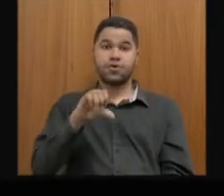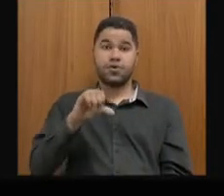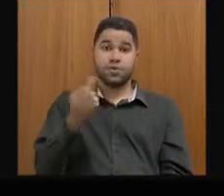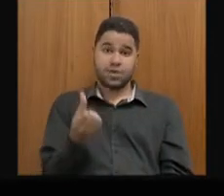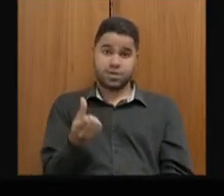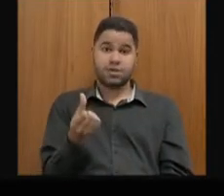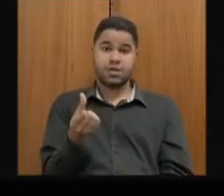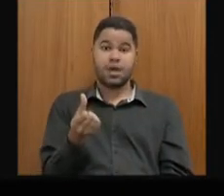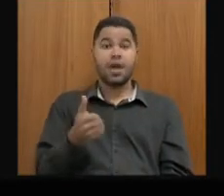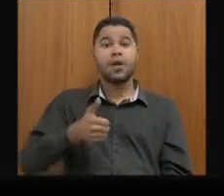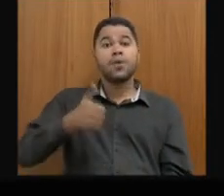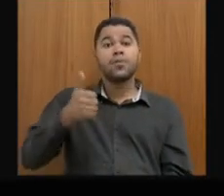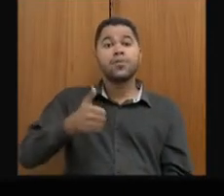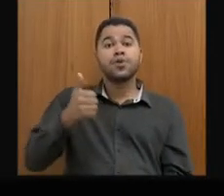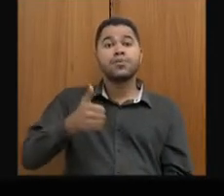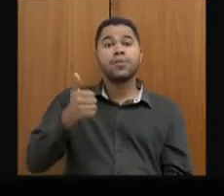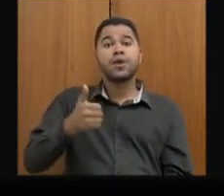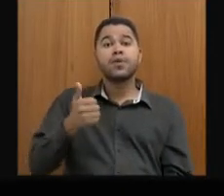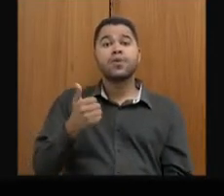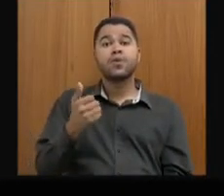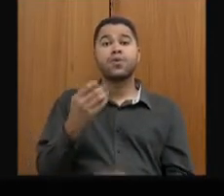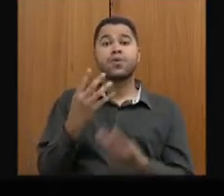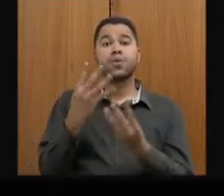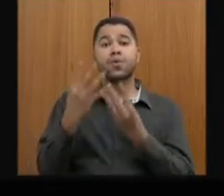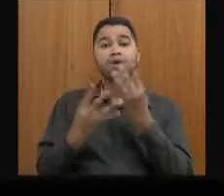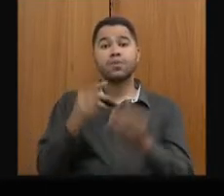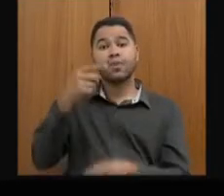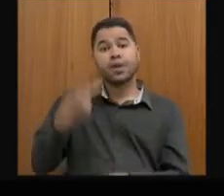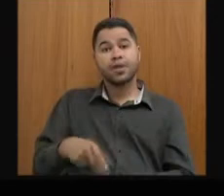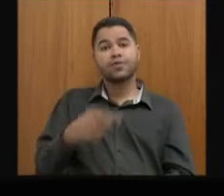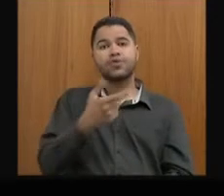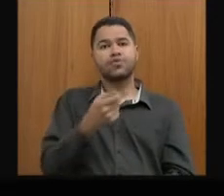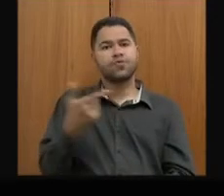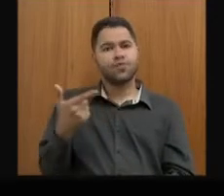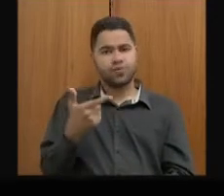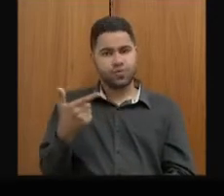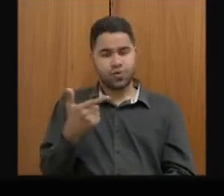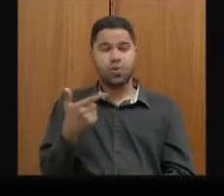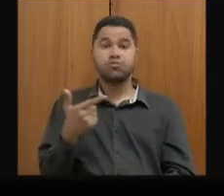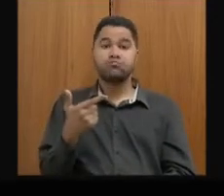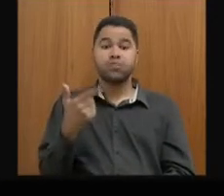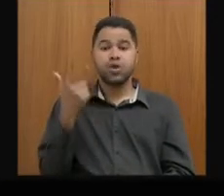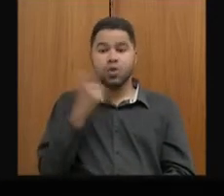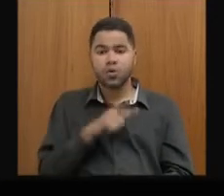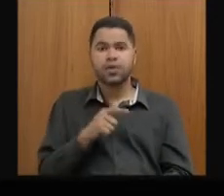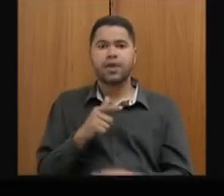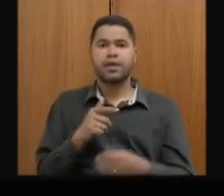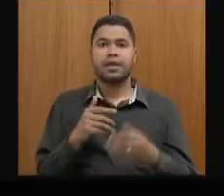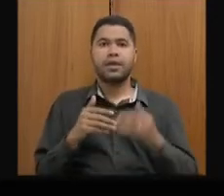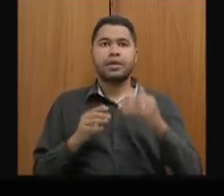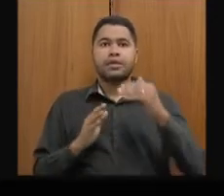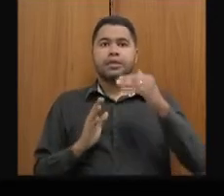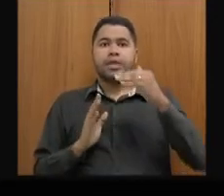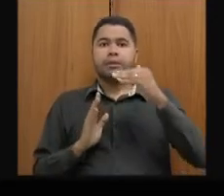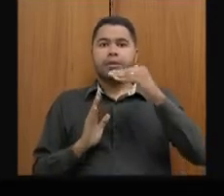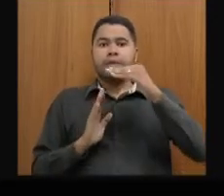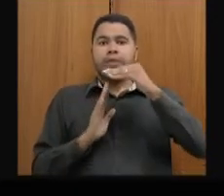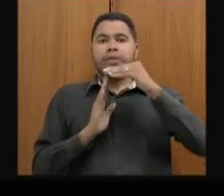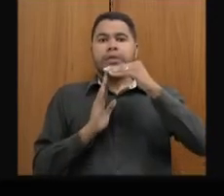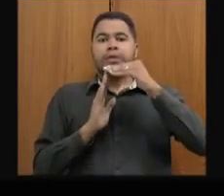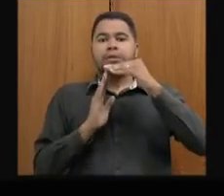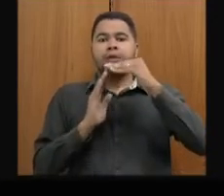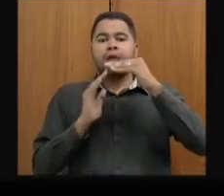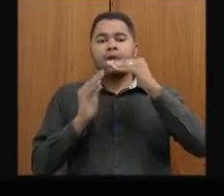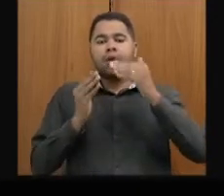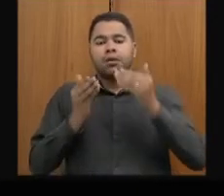no primeiro quadrimestre de 2022. Isso faz com que o Estado saia, ele estava acima do limite máximo e agora está